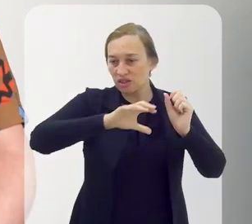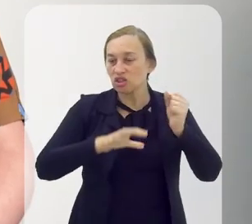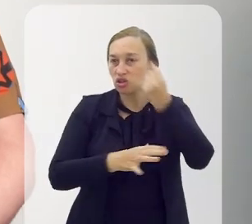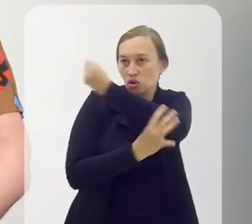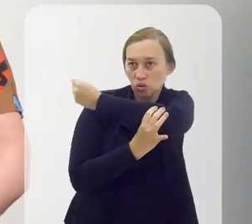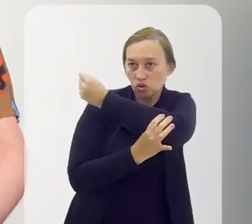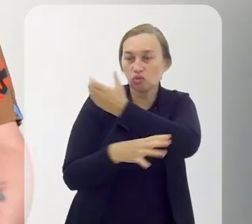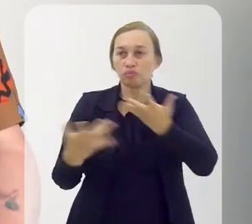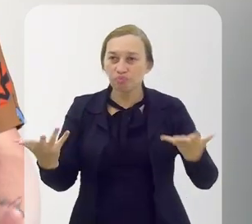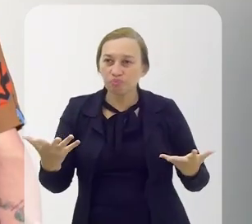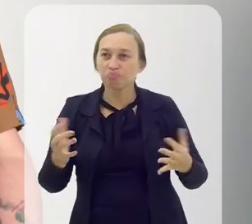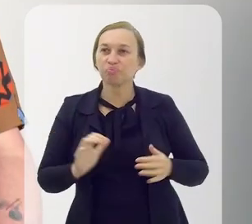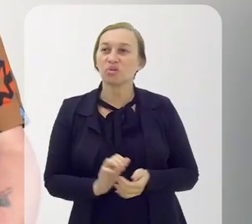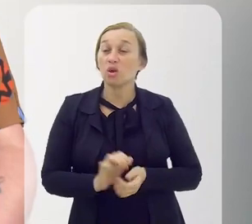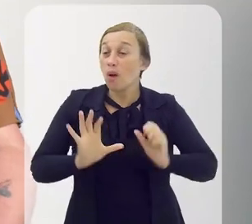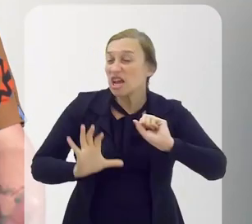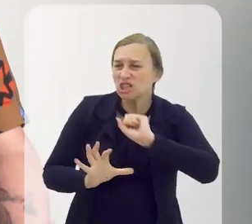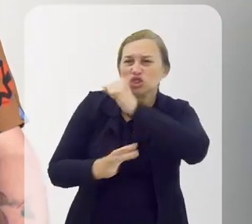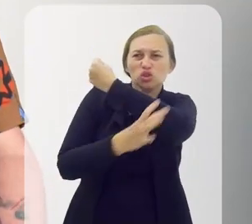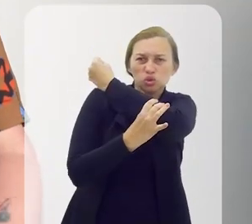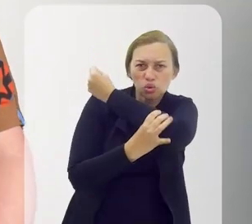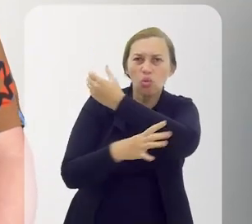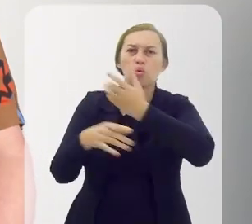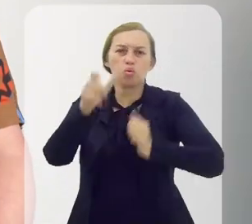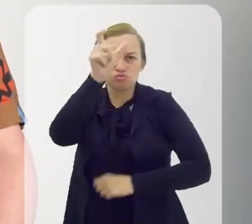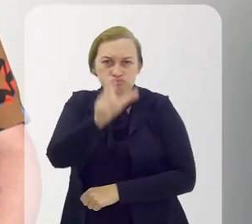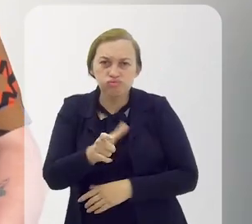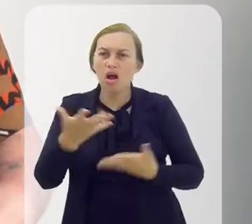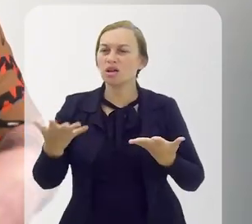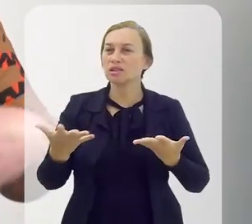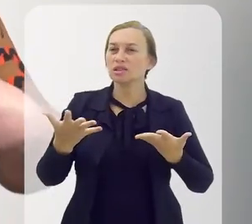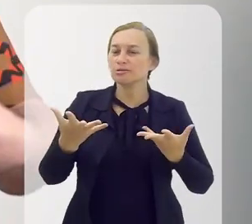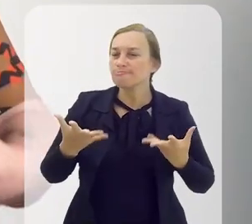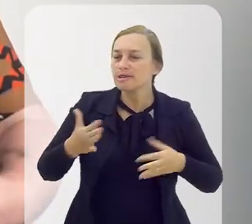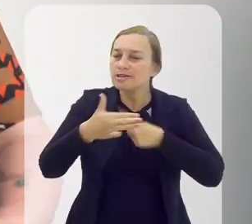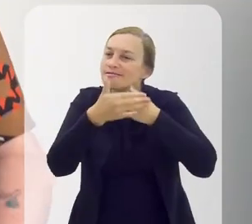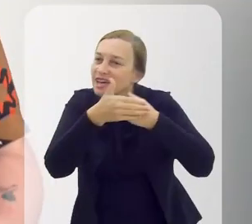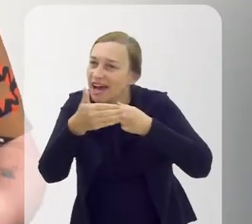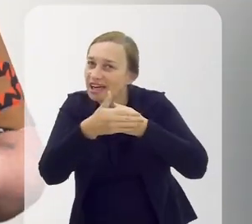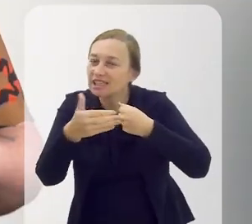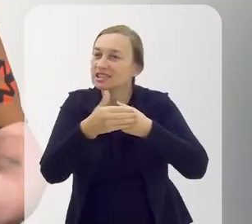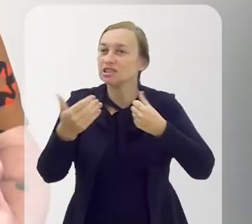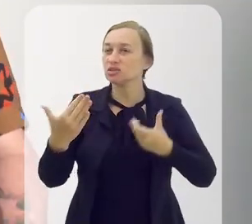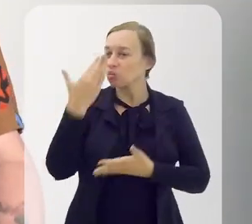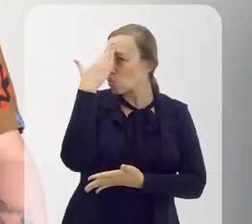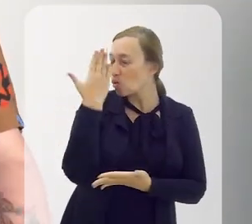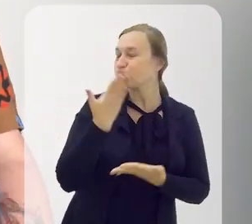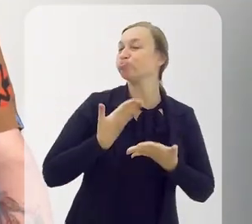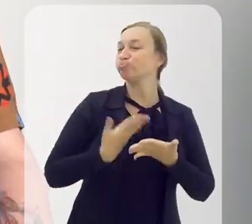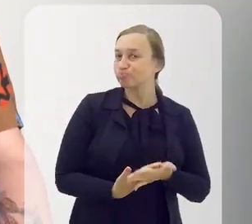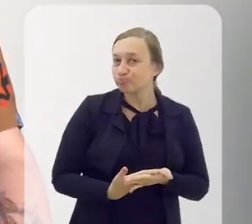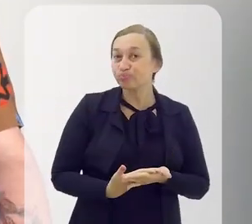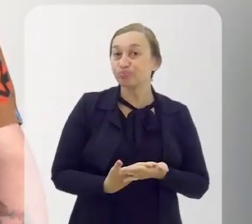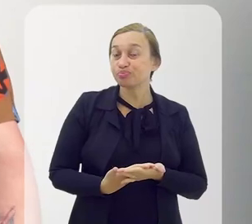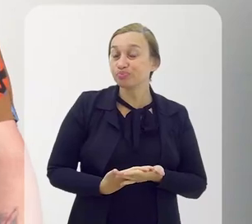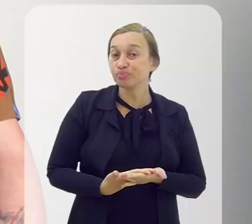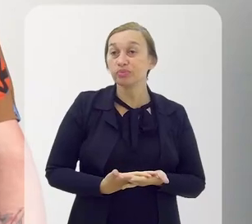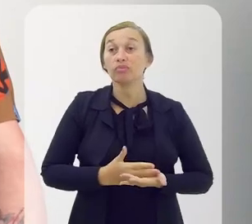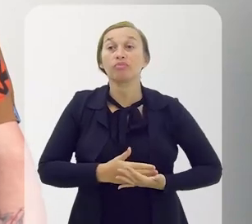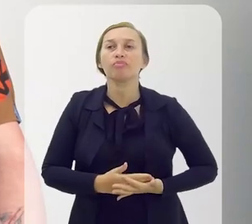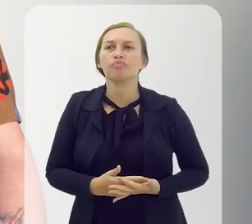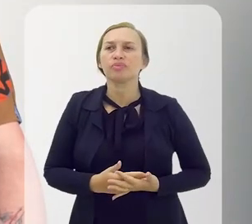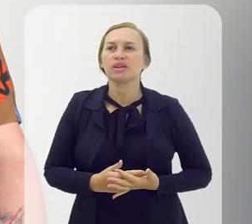à entidade Exu, que a gente tem tanto carinho, que a gente deposita tanta confiança.